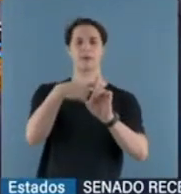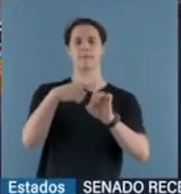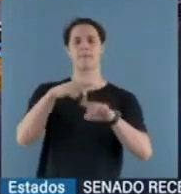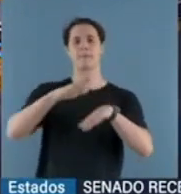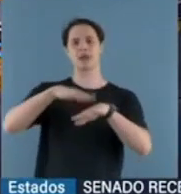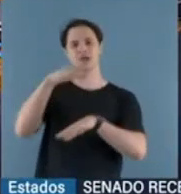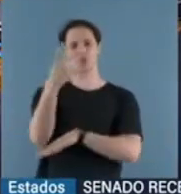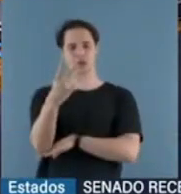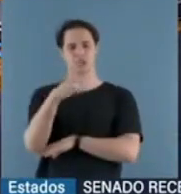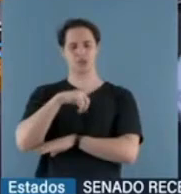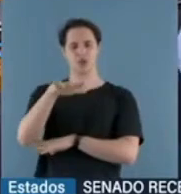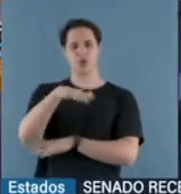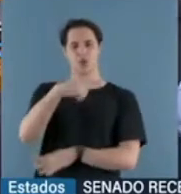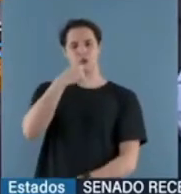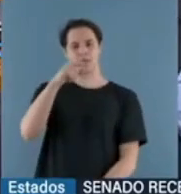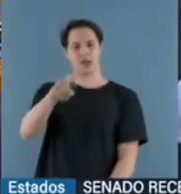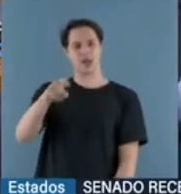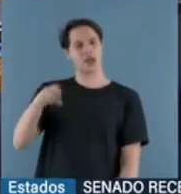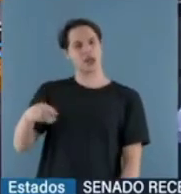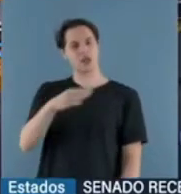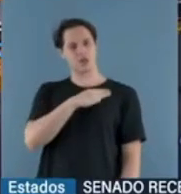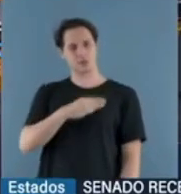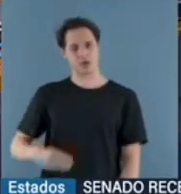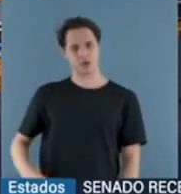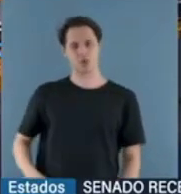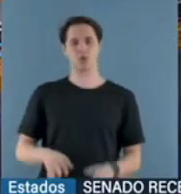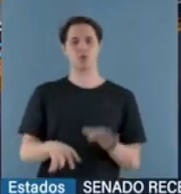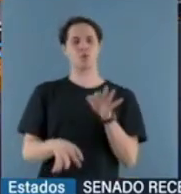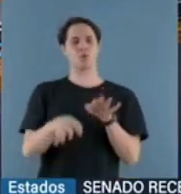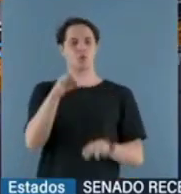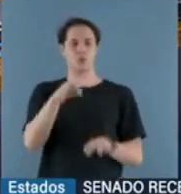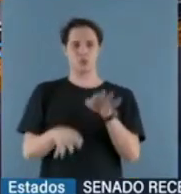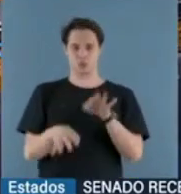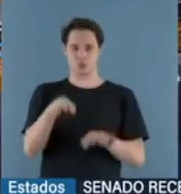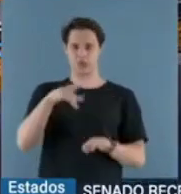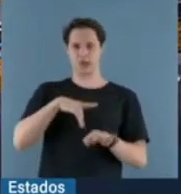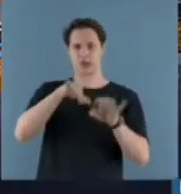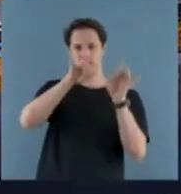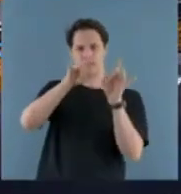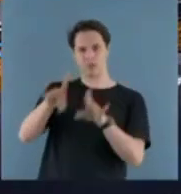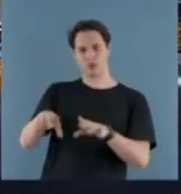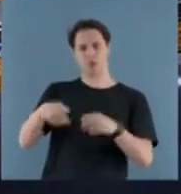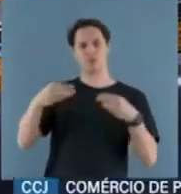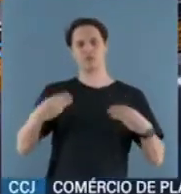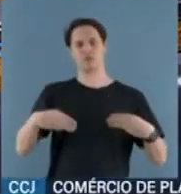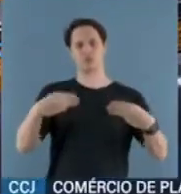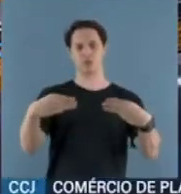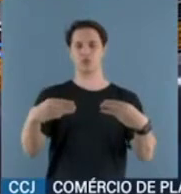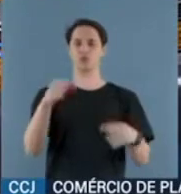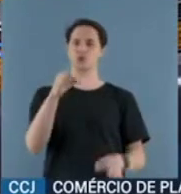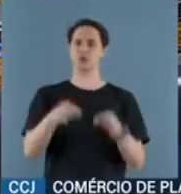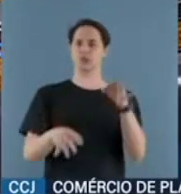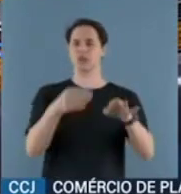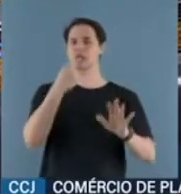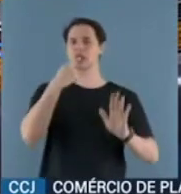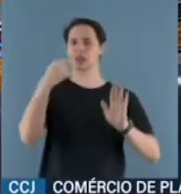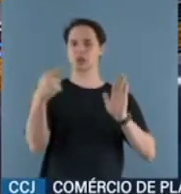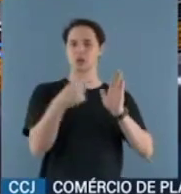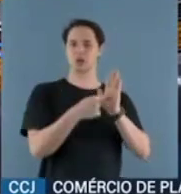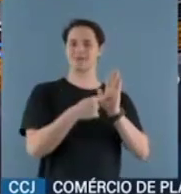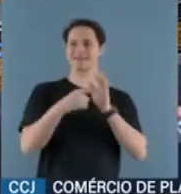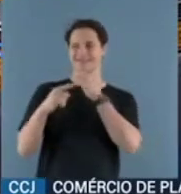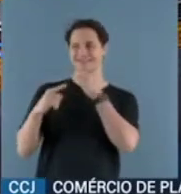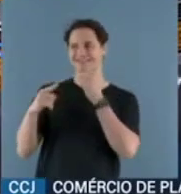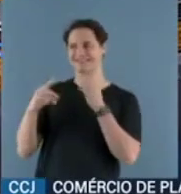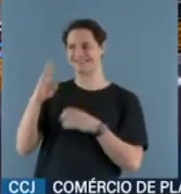do próprio ex-ministro da Justiça. Aquele que abandonou o Ministério da Justiça denunciando Bolsonaro por interferência